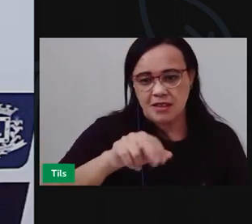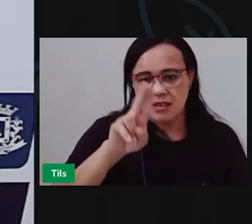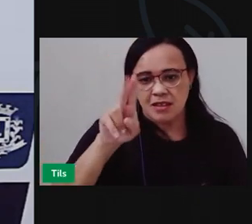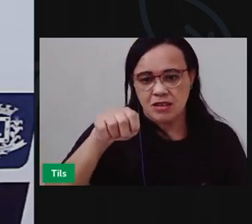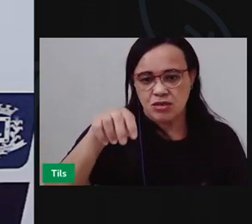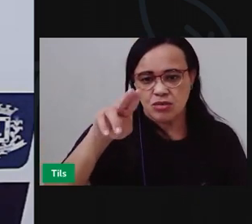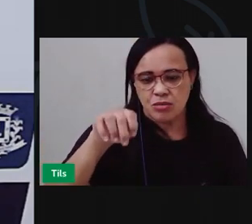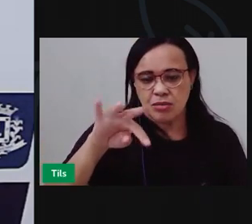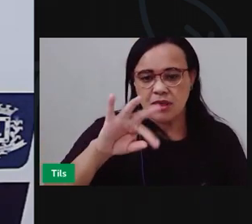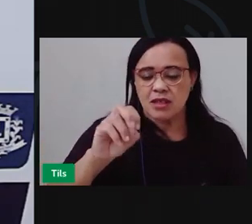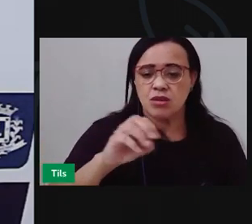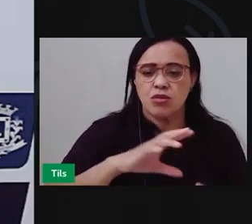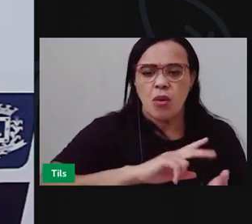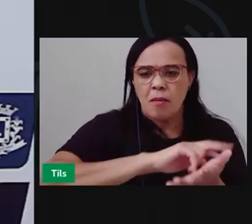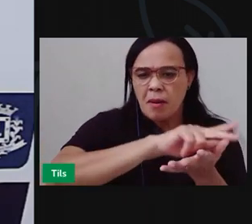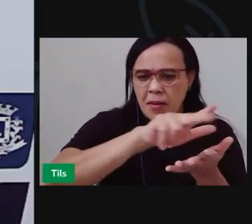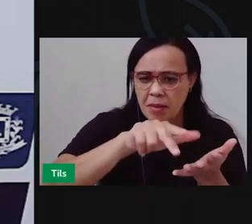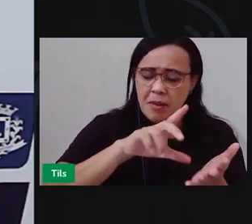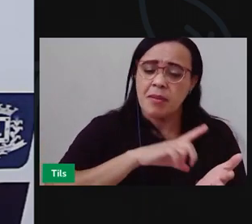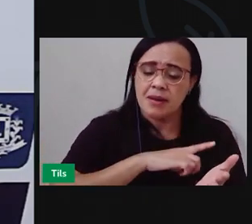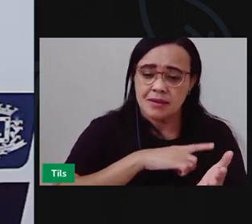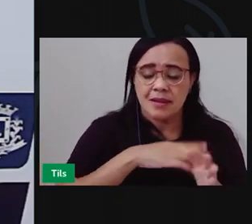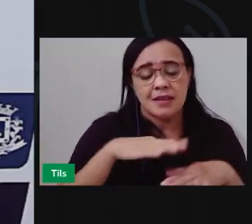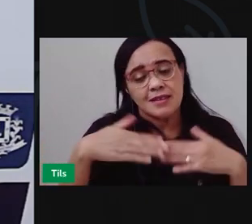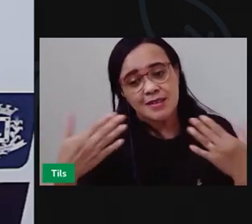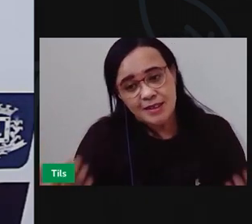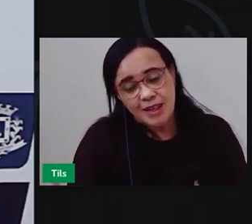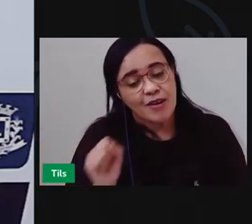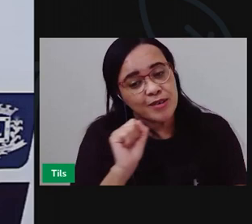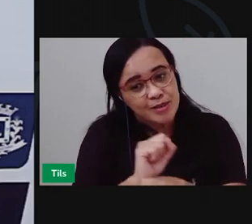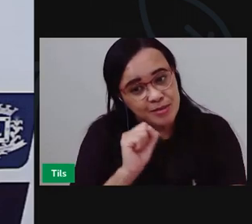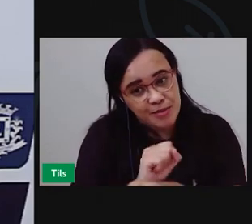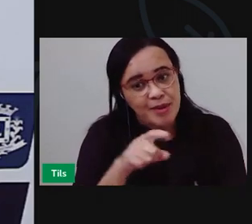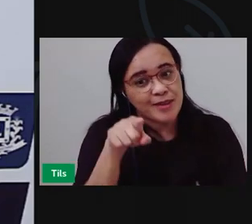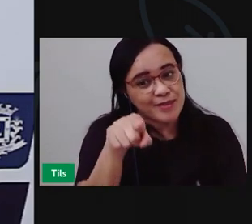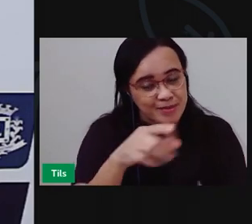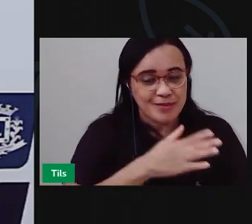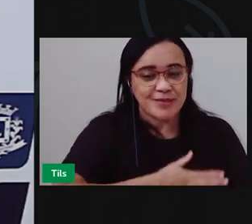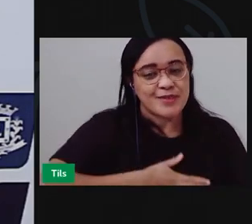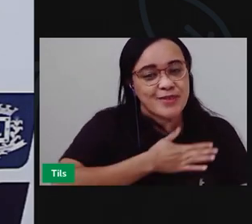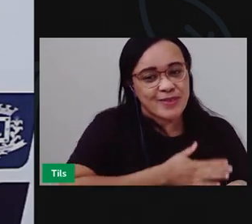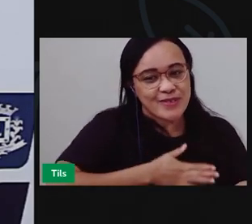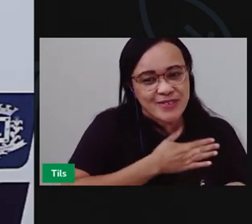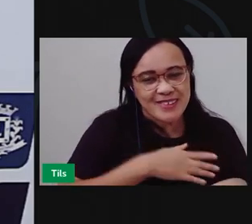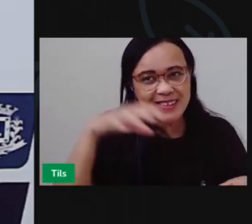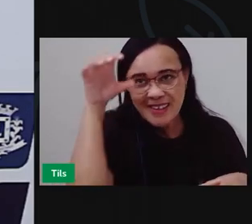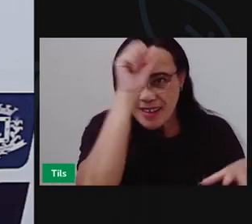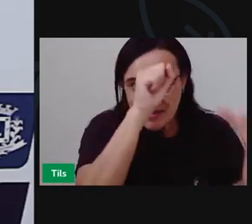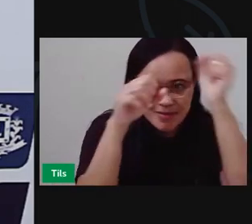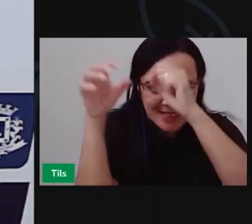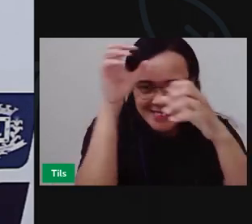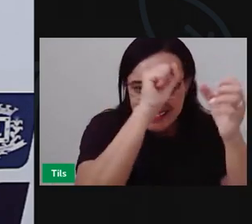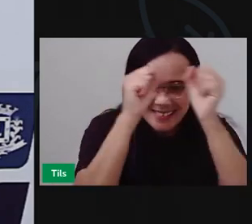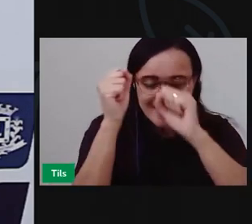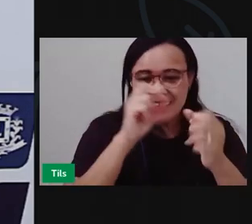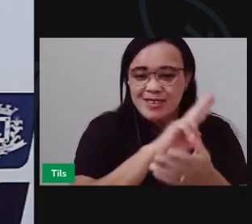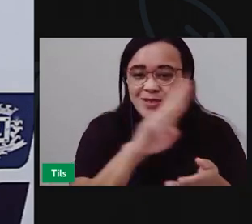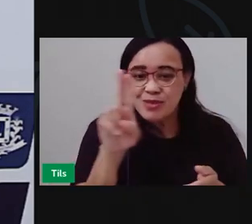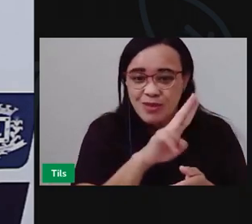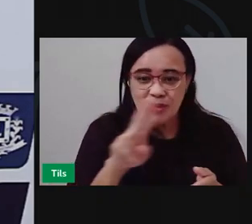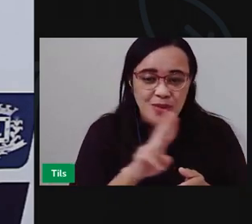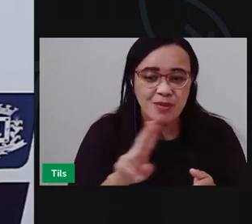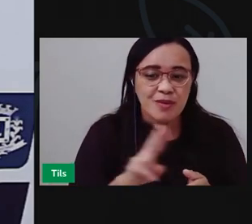música Cabeça de Bertão Tenha aprendido A reconhecer Os nomes E os sons Da Alanista Tá